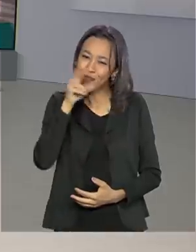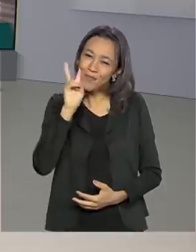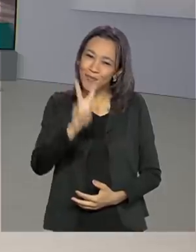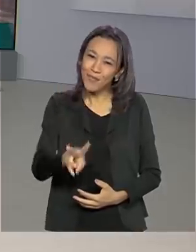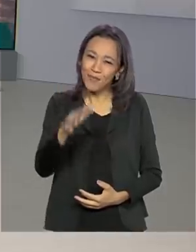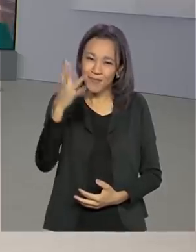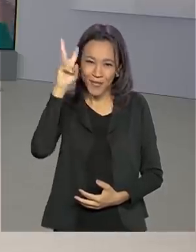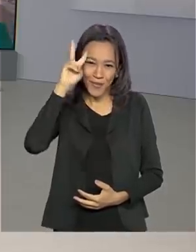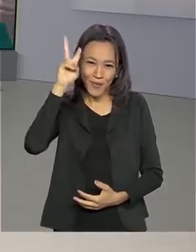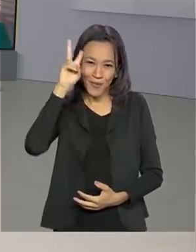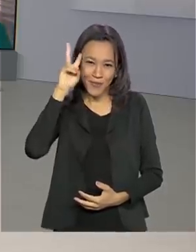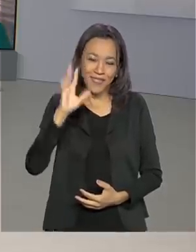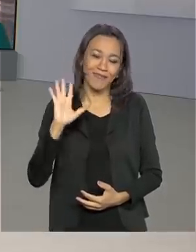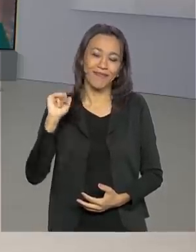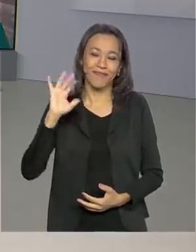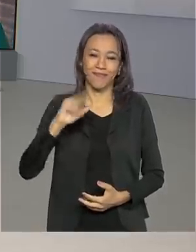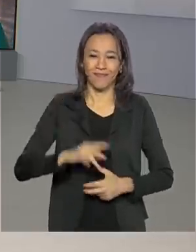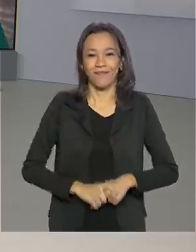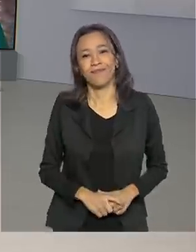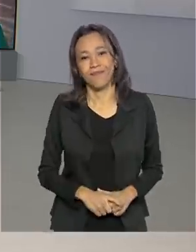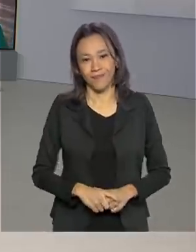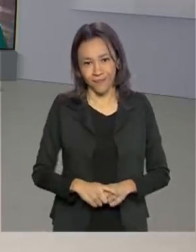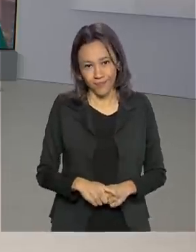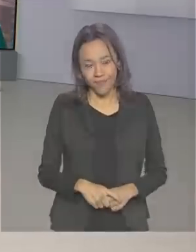vemos na segunda-feira. Até lá, tchau, tchau.